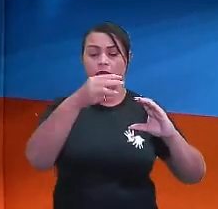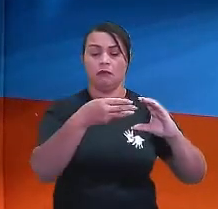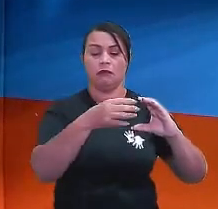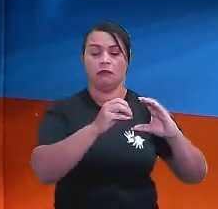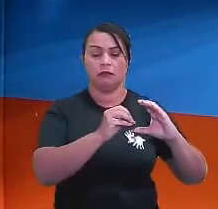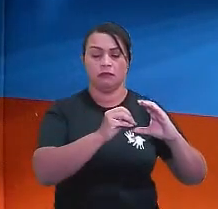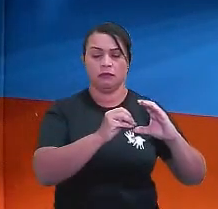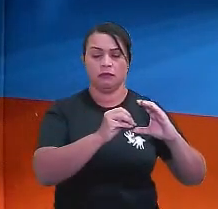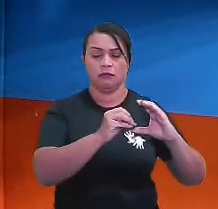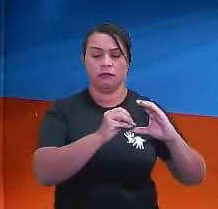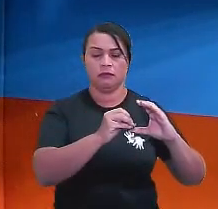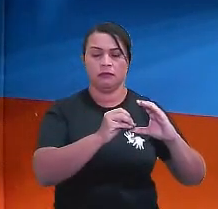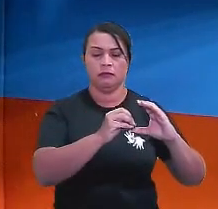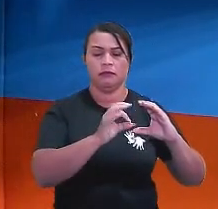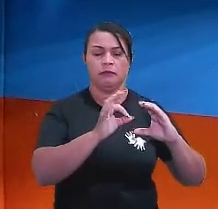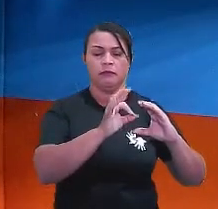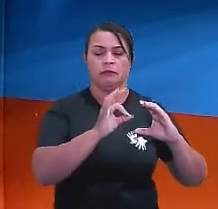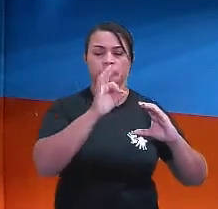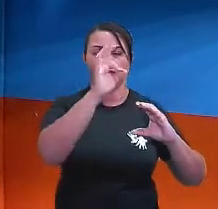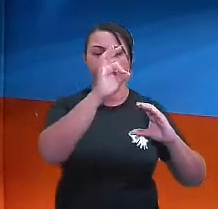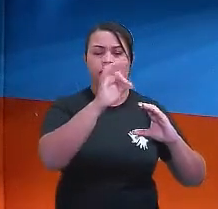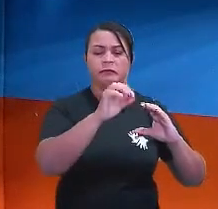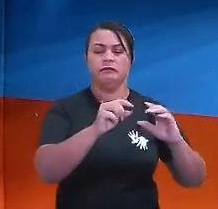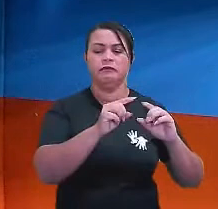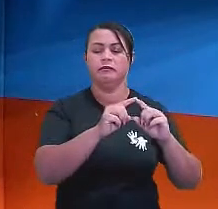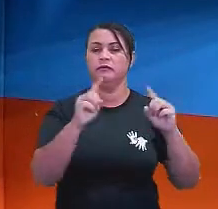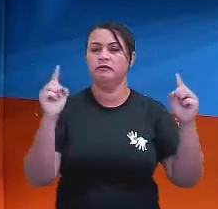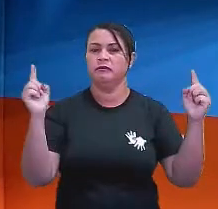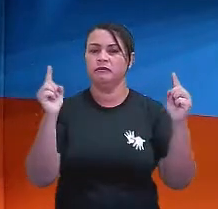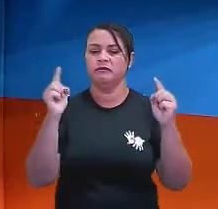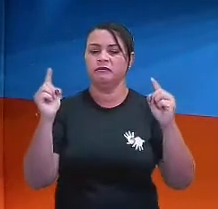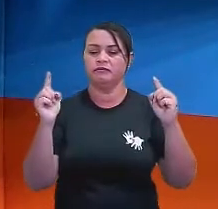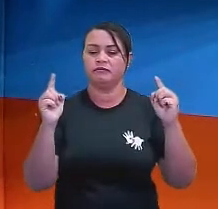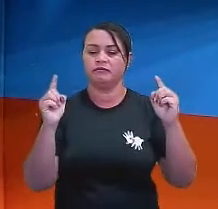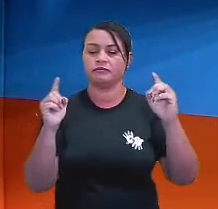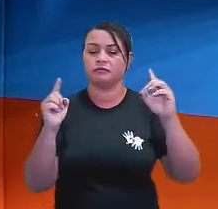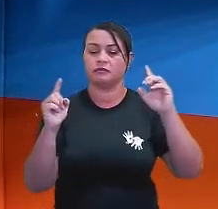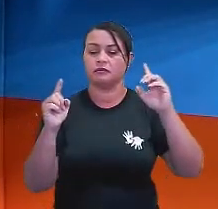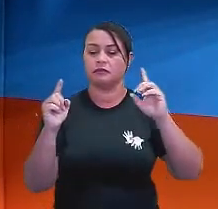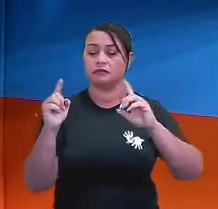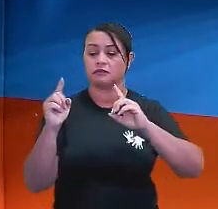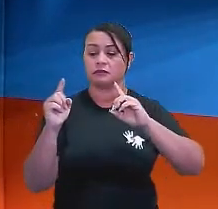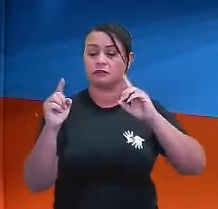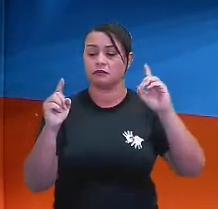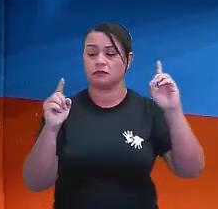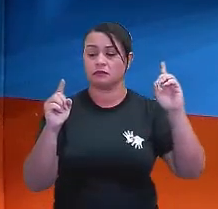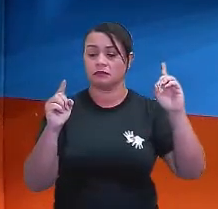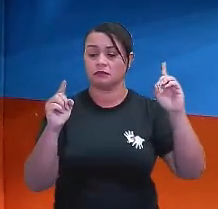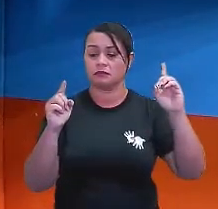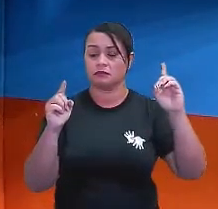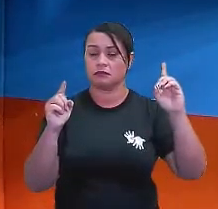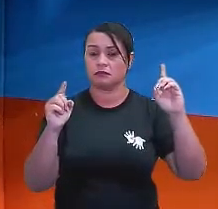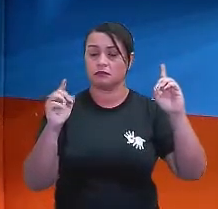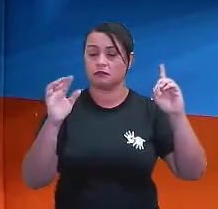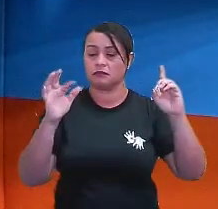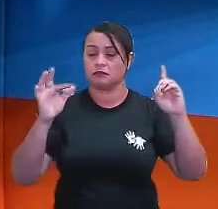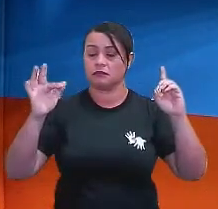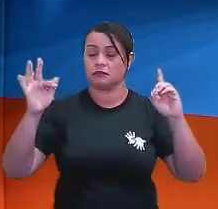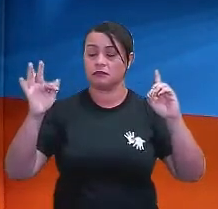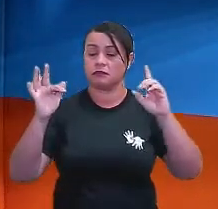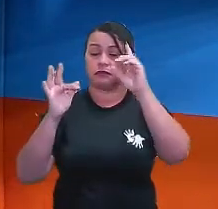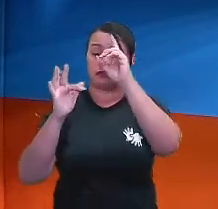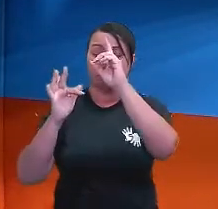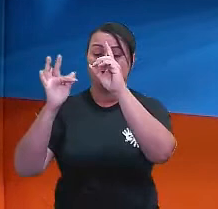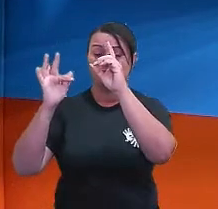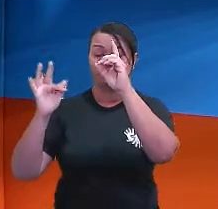Quem é homólogo a ele? Este lado aqui, DF, né? Por que DF? Porque